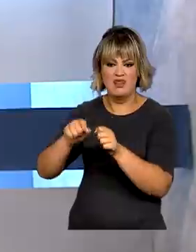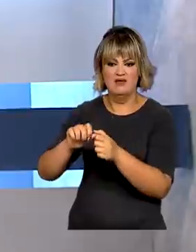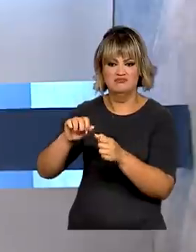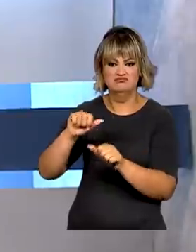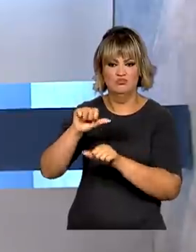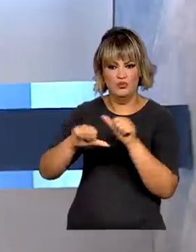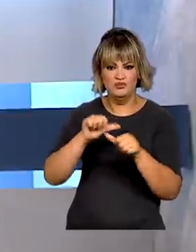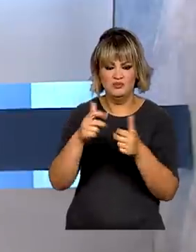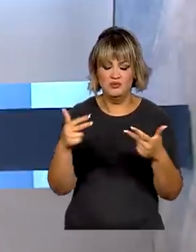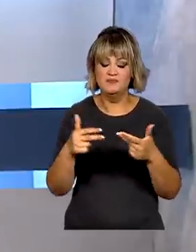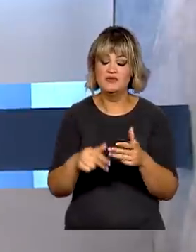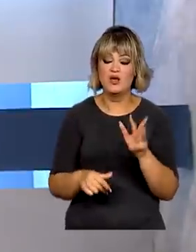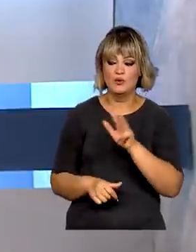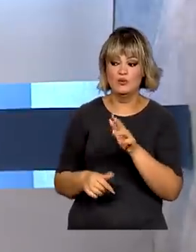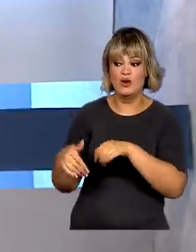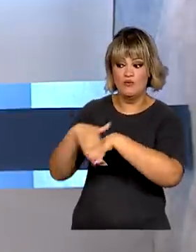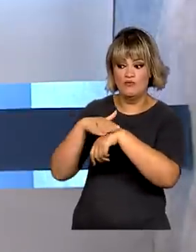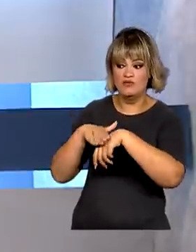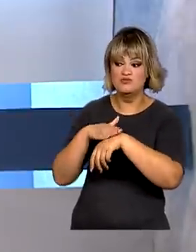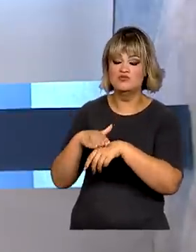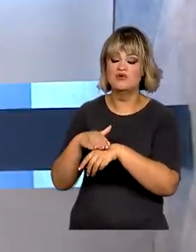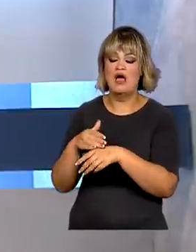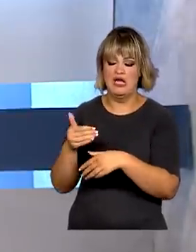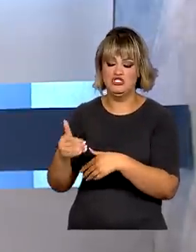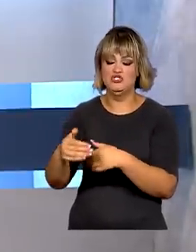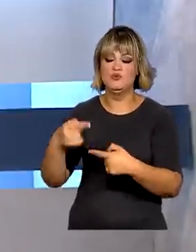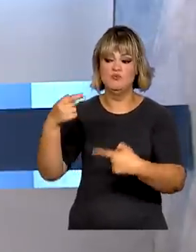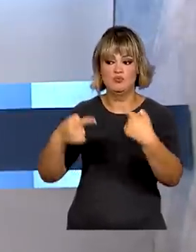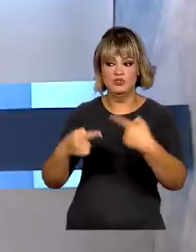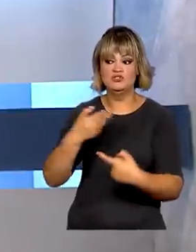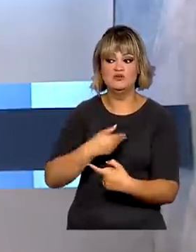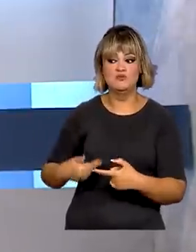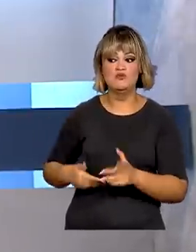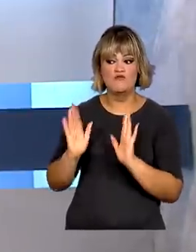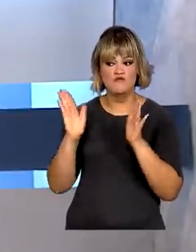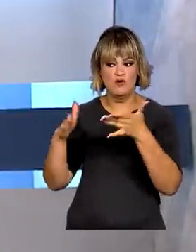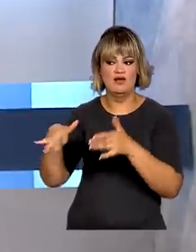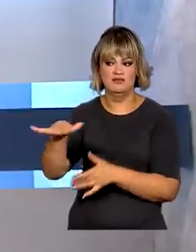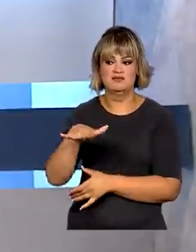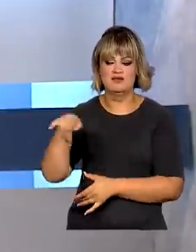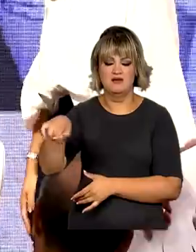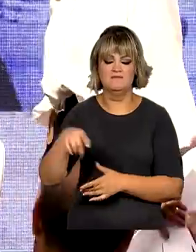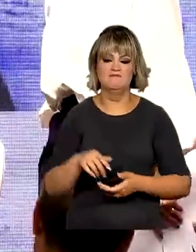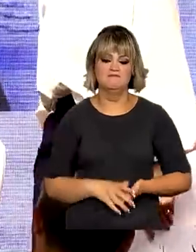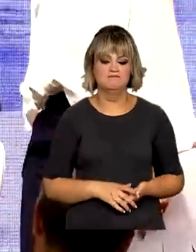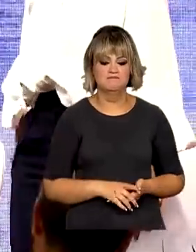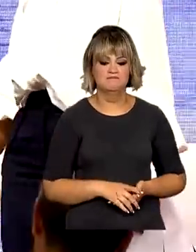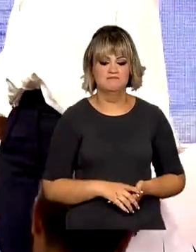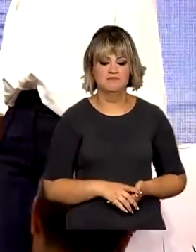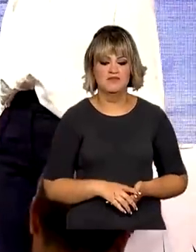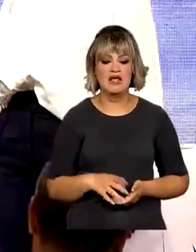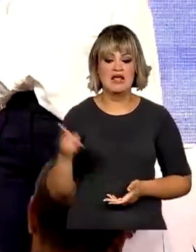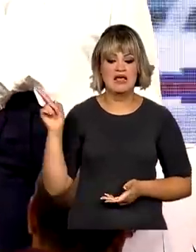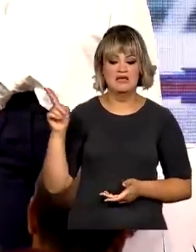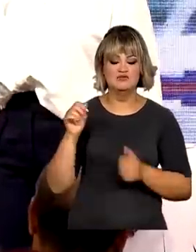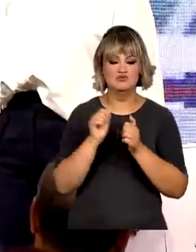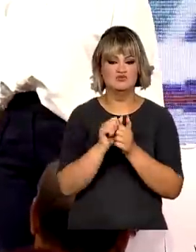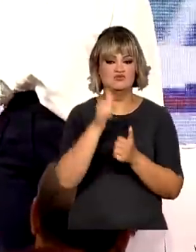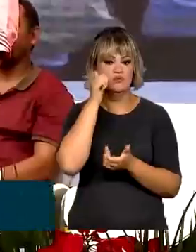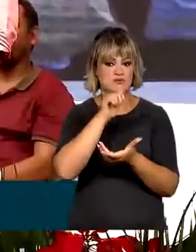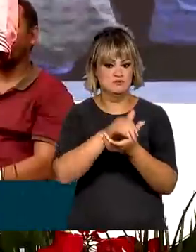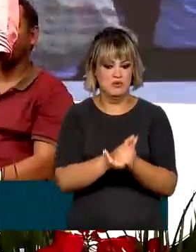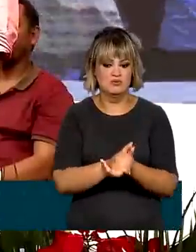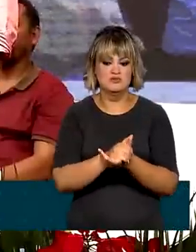Lula anunciou que vai elaborar políticas públicas específicas para o setor. Acompanhado da esposa